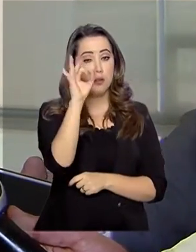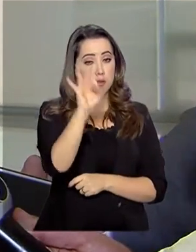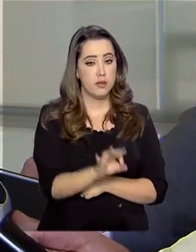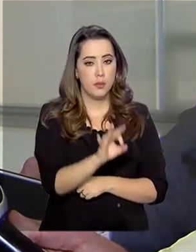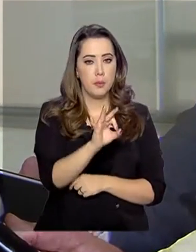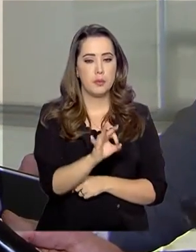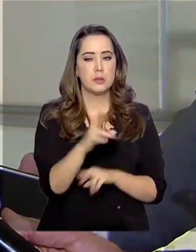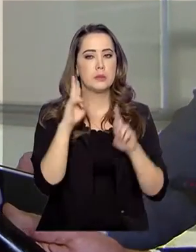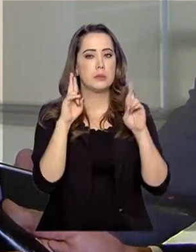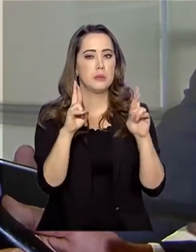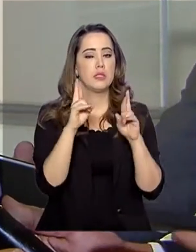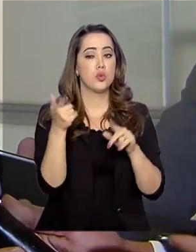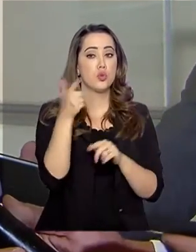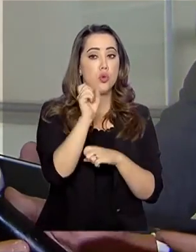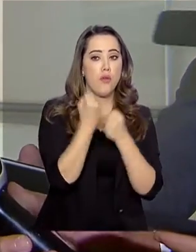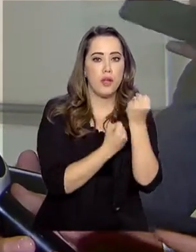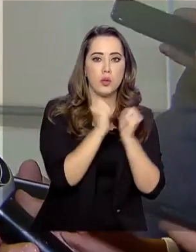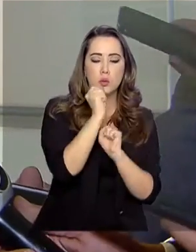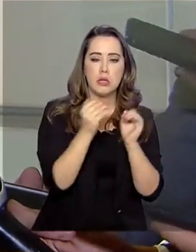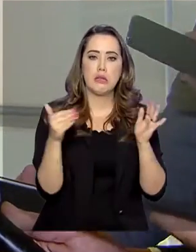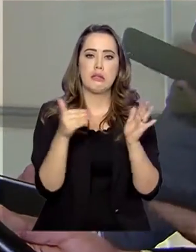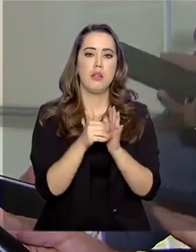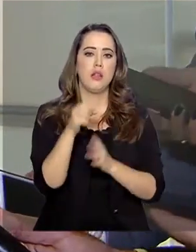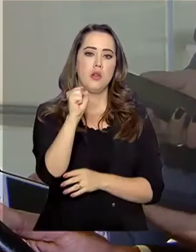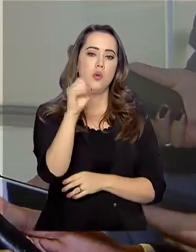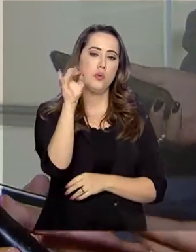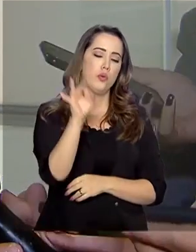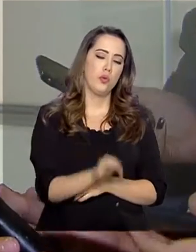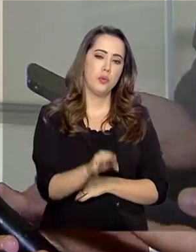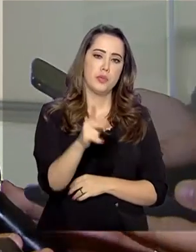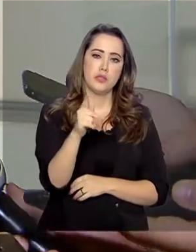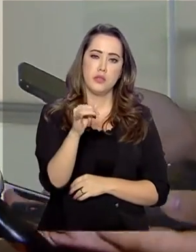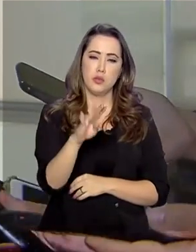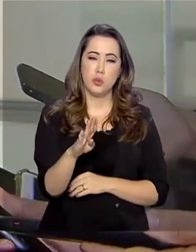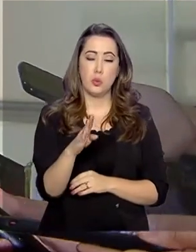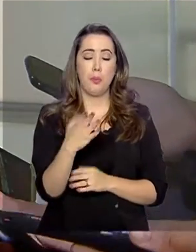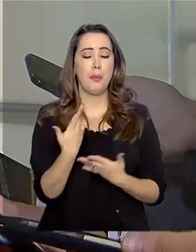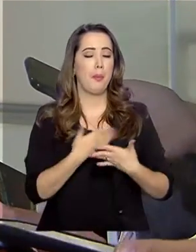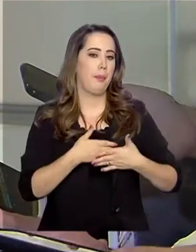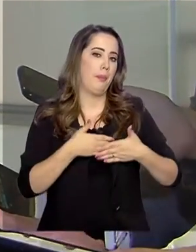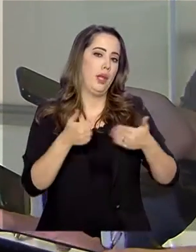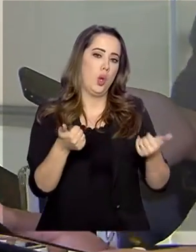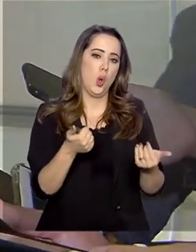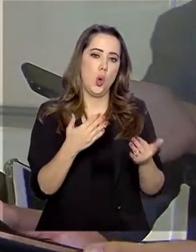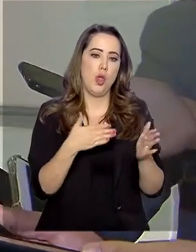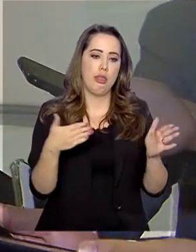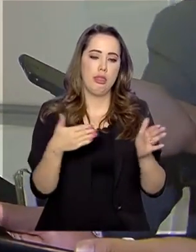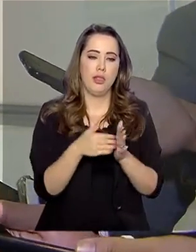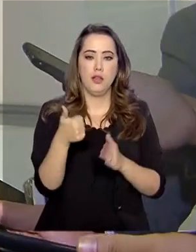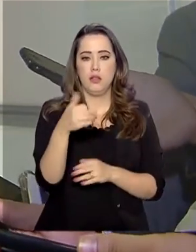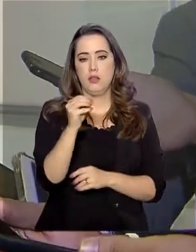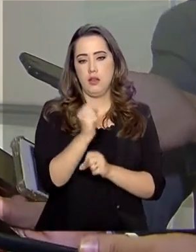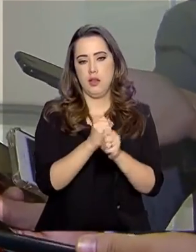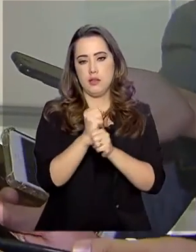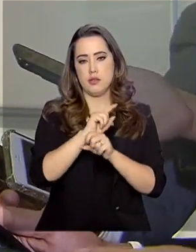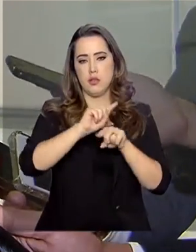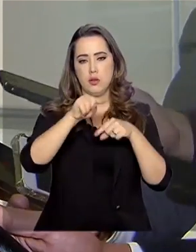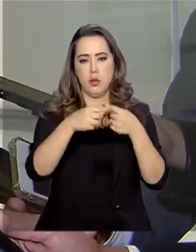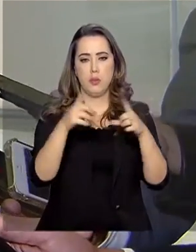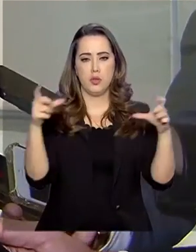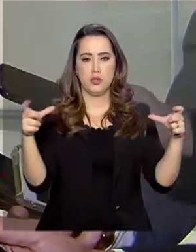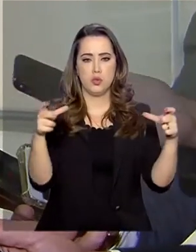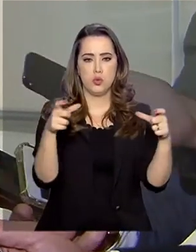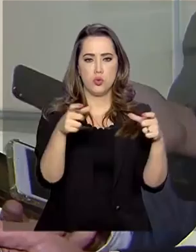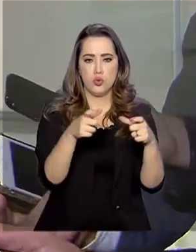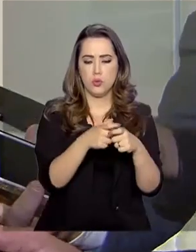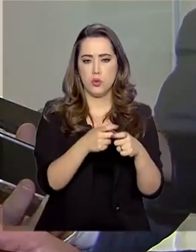reindustrialização que pode chegar até 8% do PIB, em até 10 anos após essa queda no